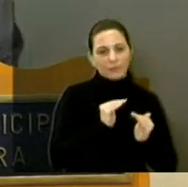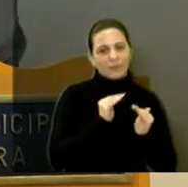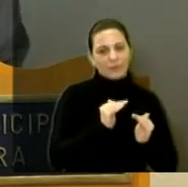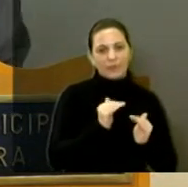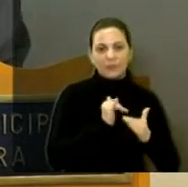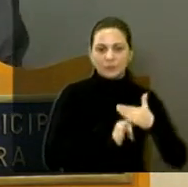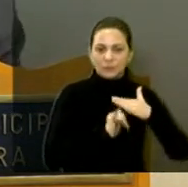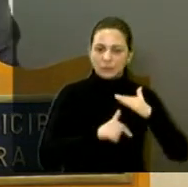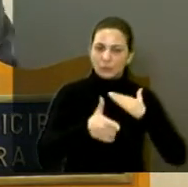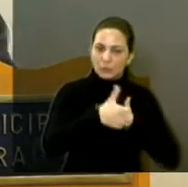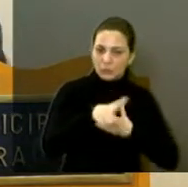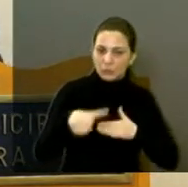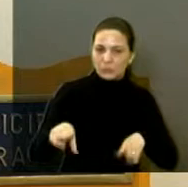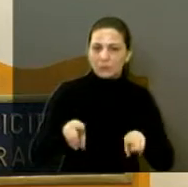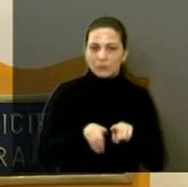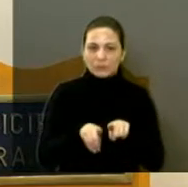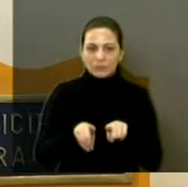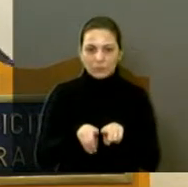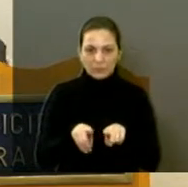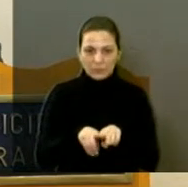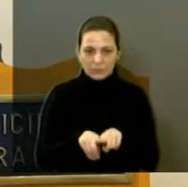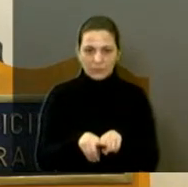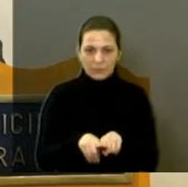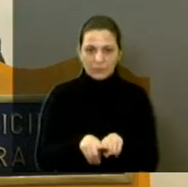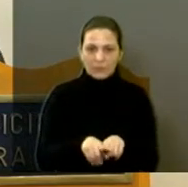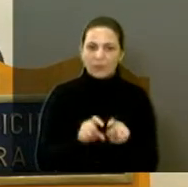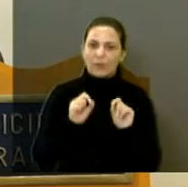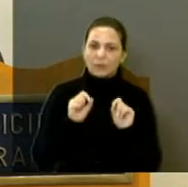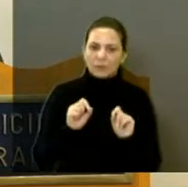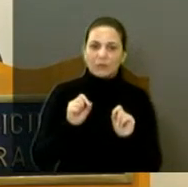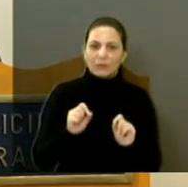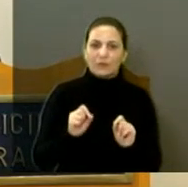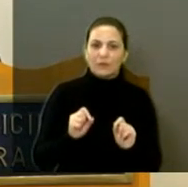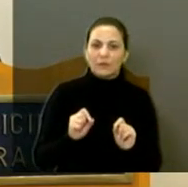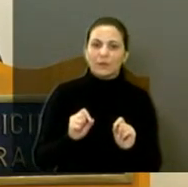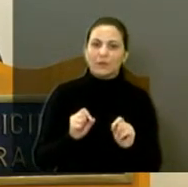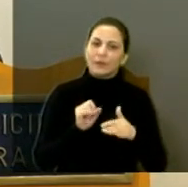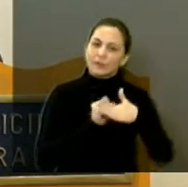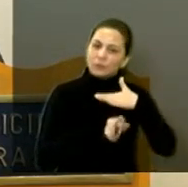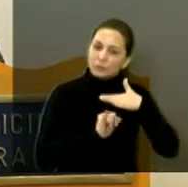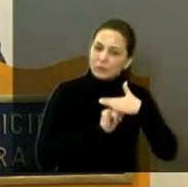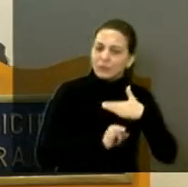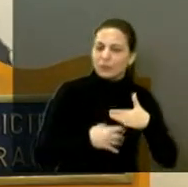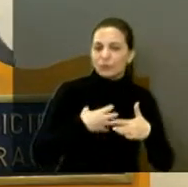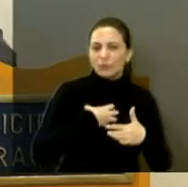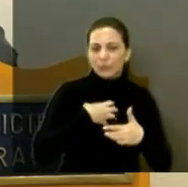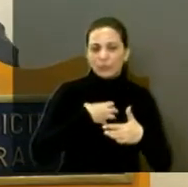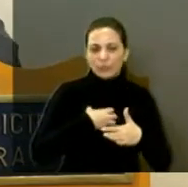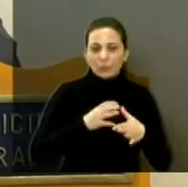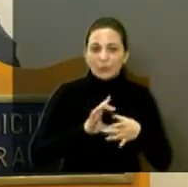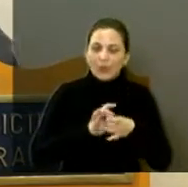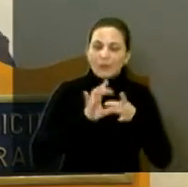entidades. Mas nós não podemos viver as entidades de Araquara dessa maneira.